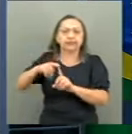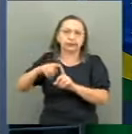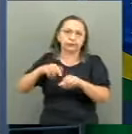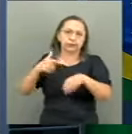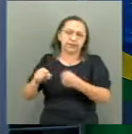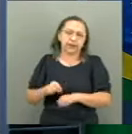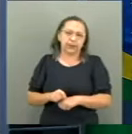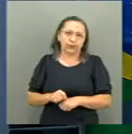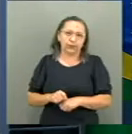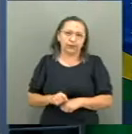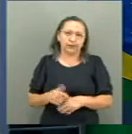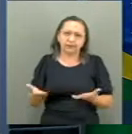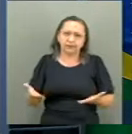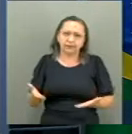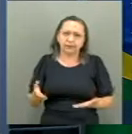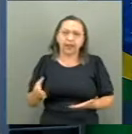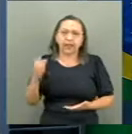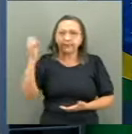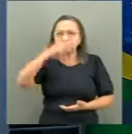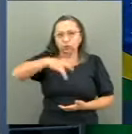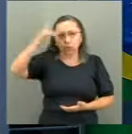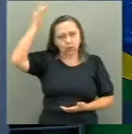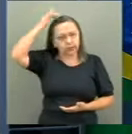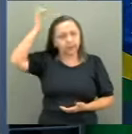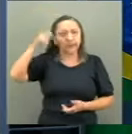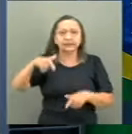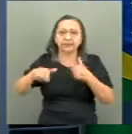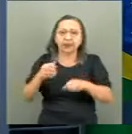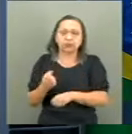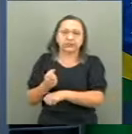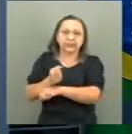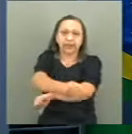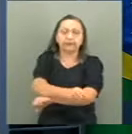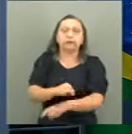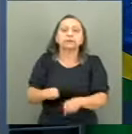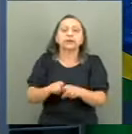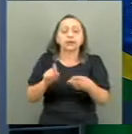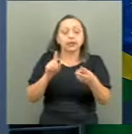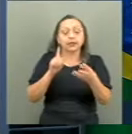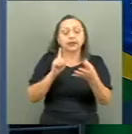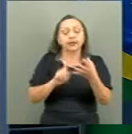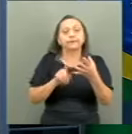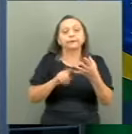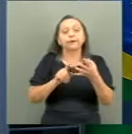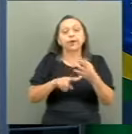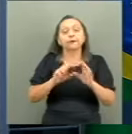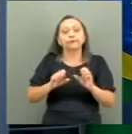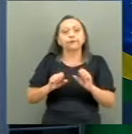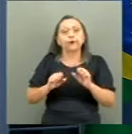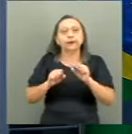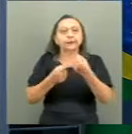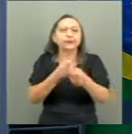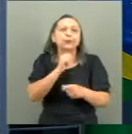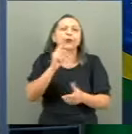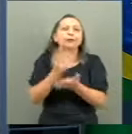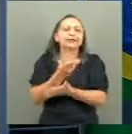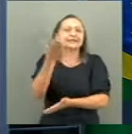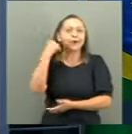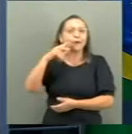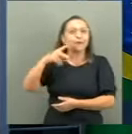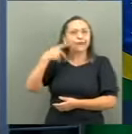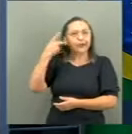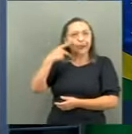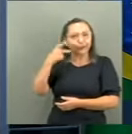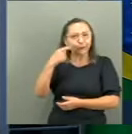indecente de trabalho escravo. Fortalecimento, claro, aqui a questão do vereador lá que deu aquele